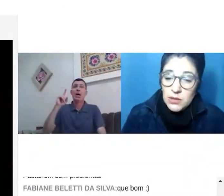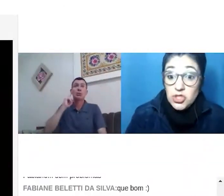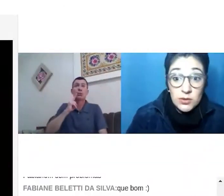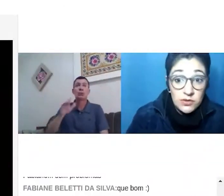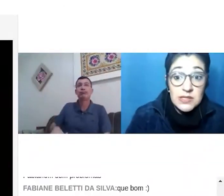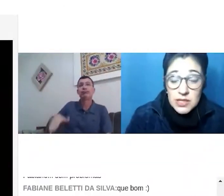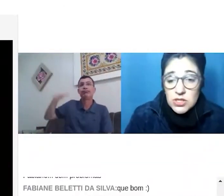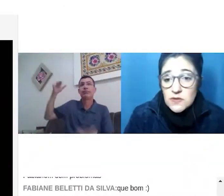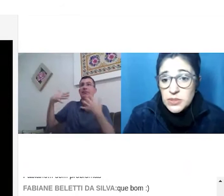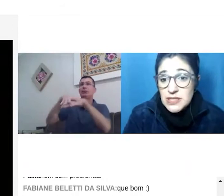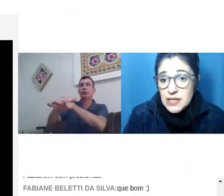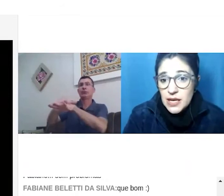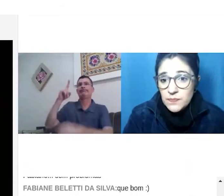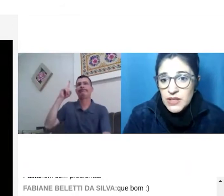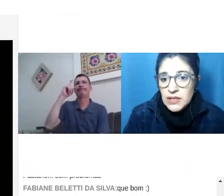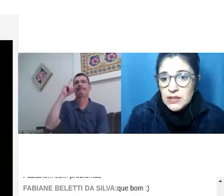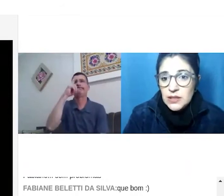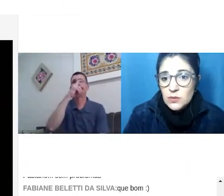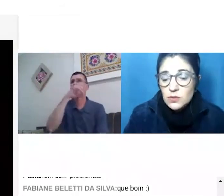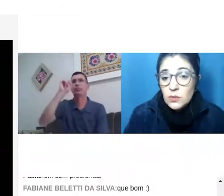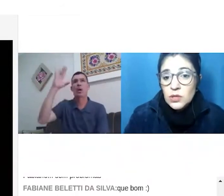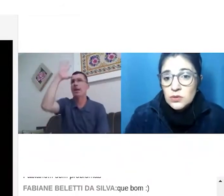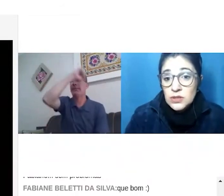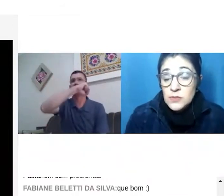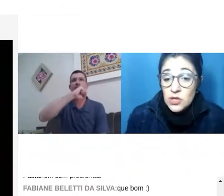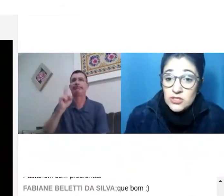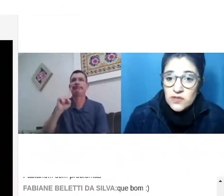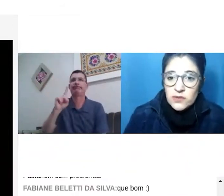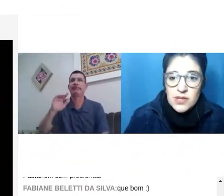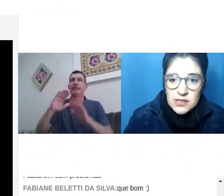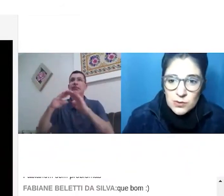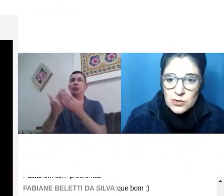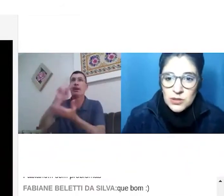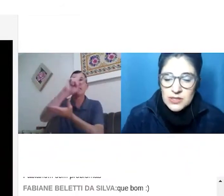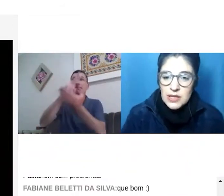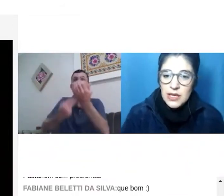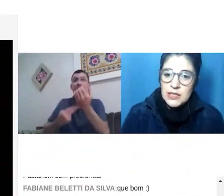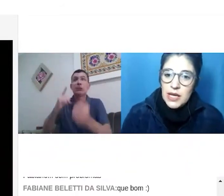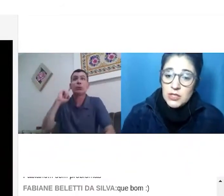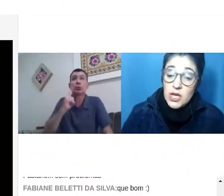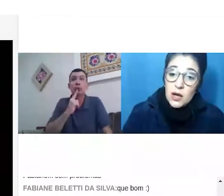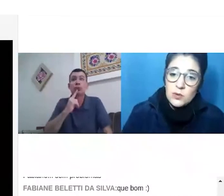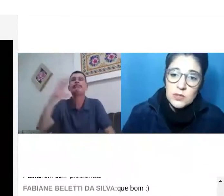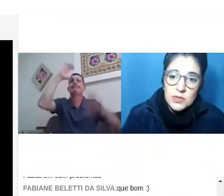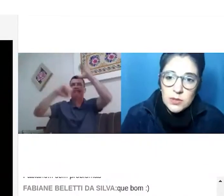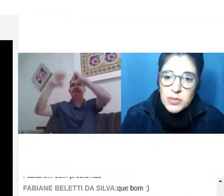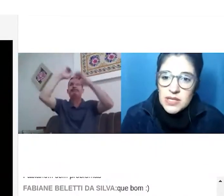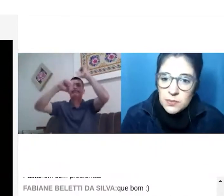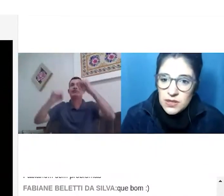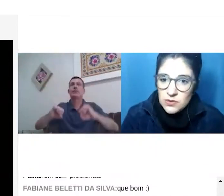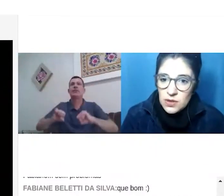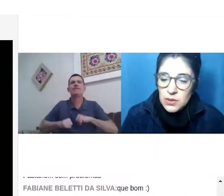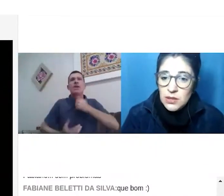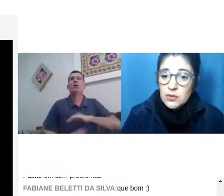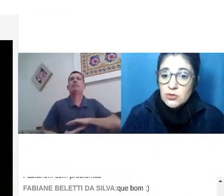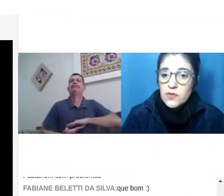bilingue. Já na universidade eles vão precisar. Então, só que eles já vão estar se acostumando com essa realidade. Alguns alunos que não passaram